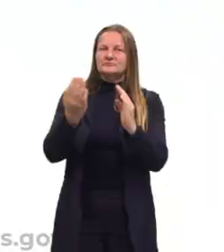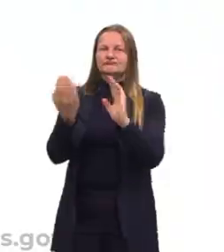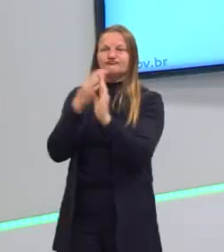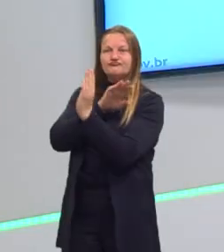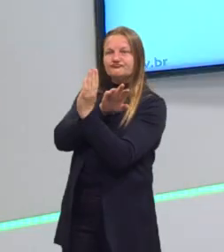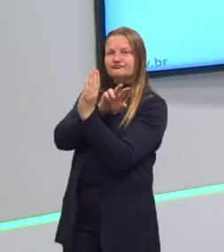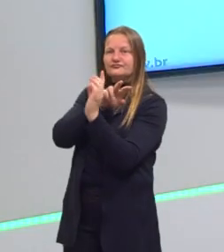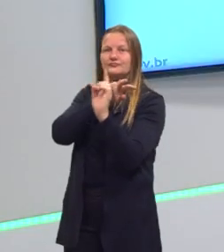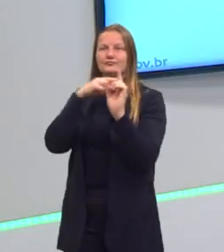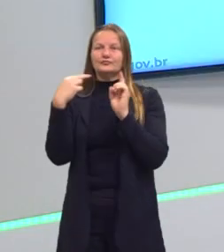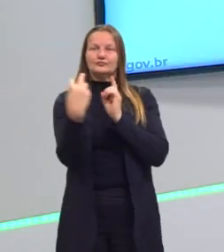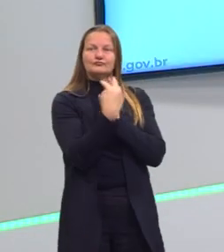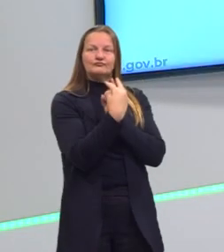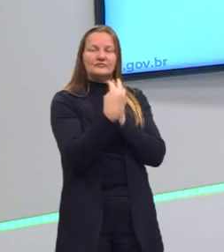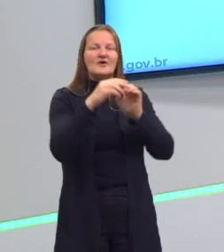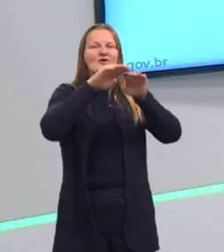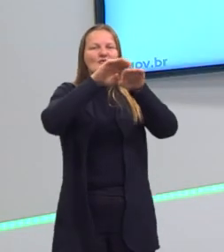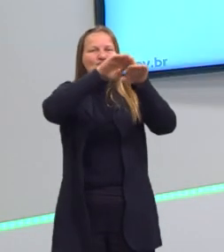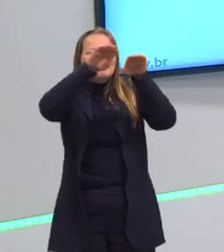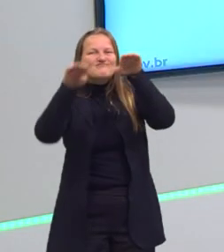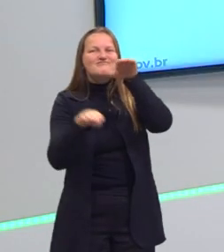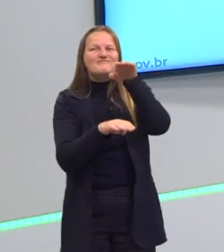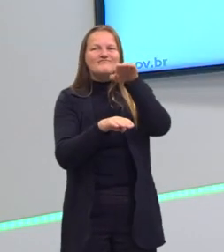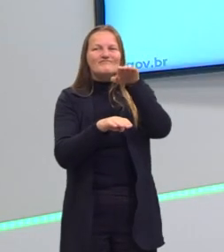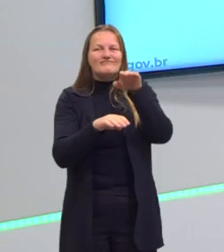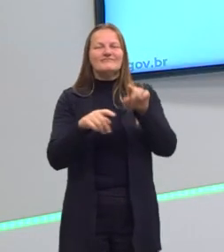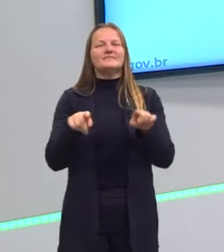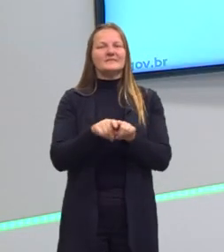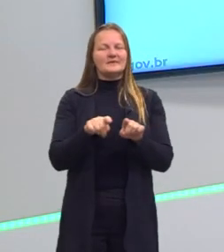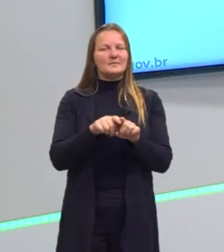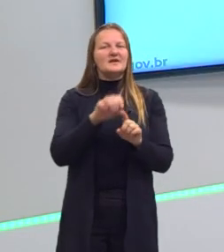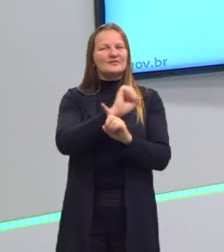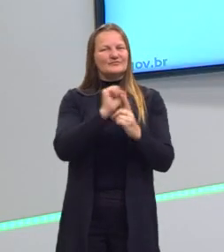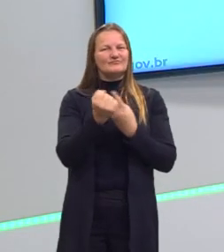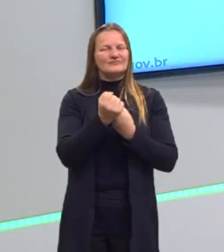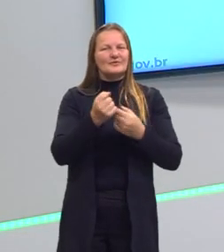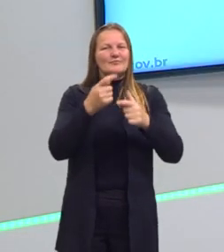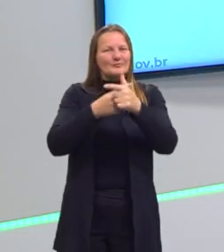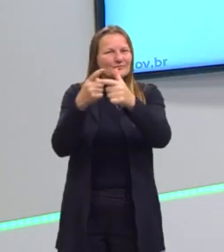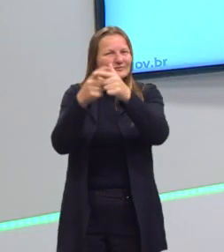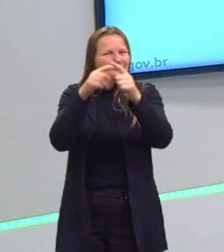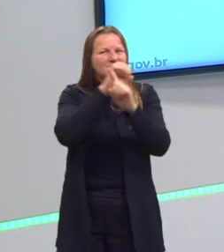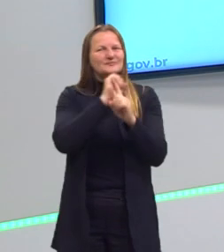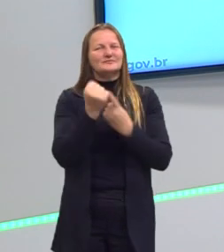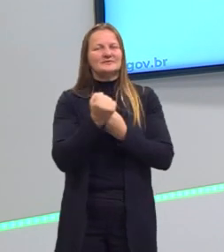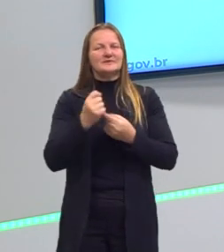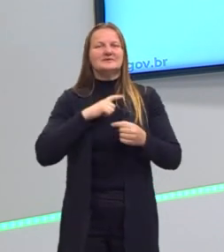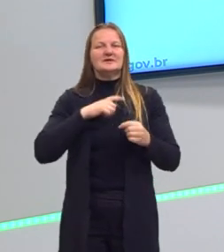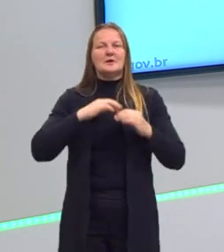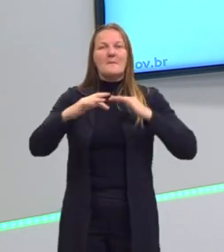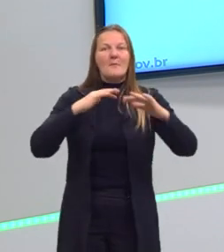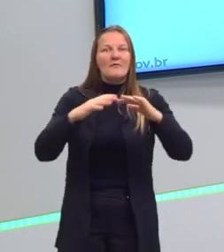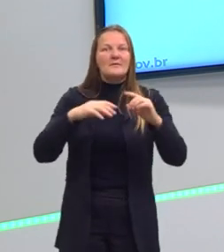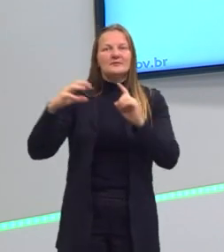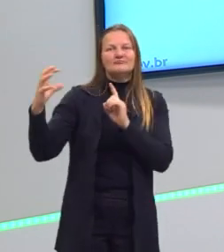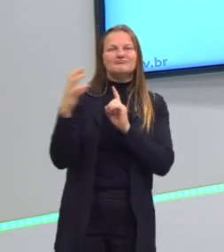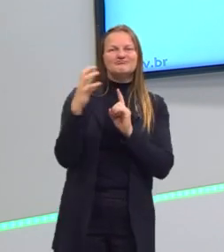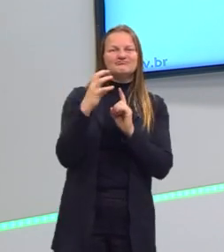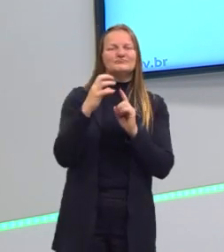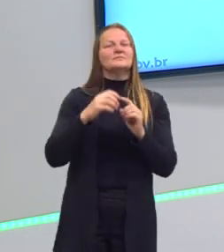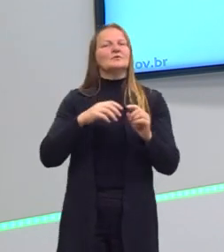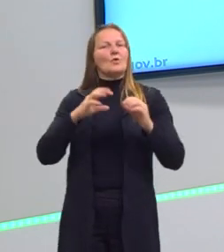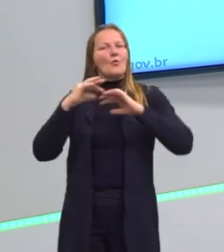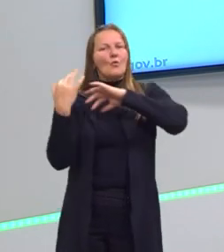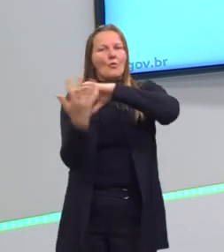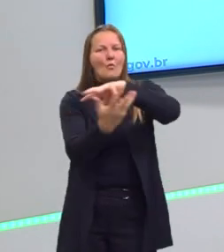as desigualdades sociais persistem e muitas vezes ocorrem movimentos contrários à globalização,